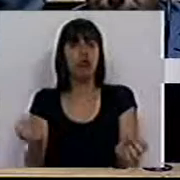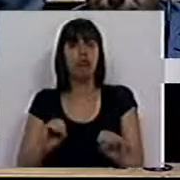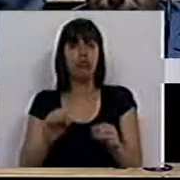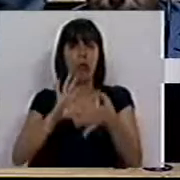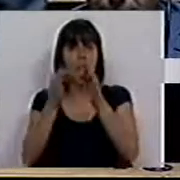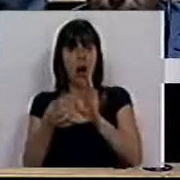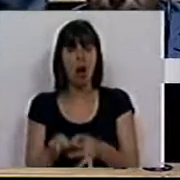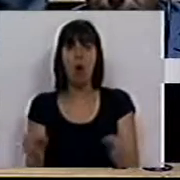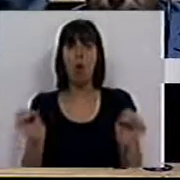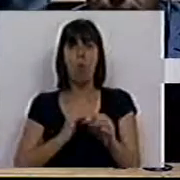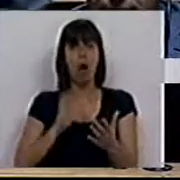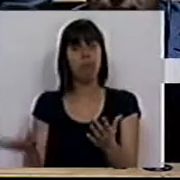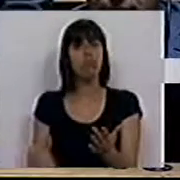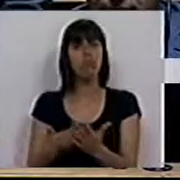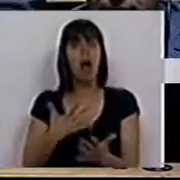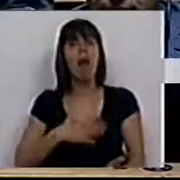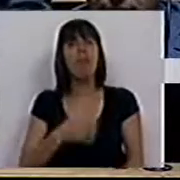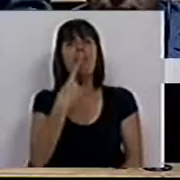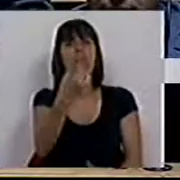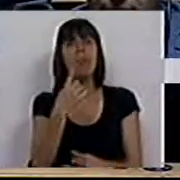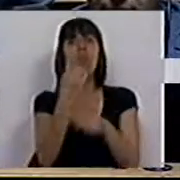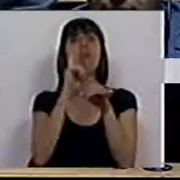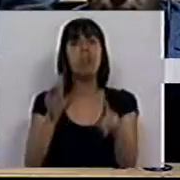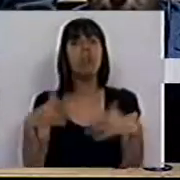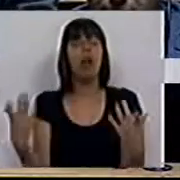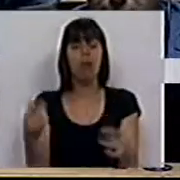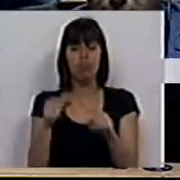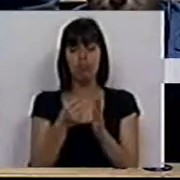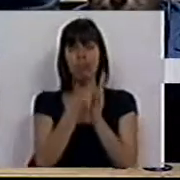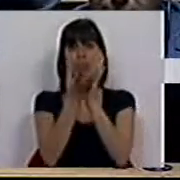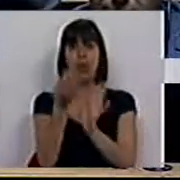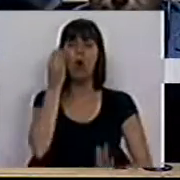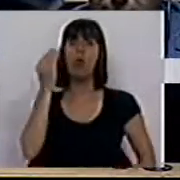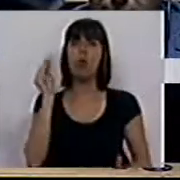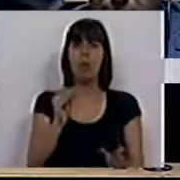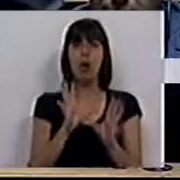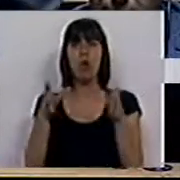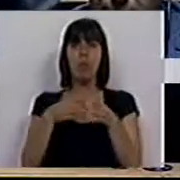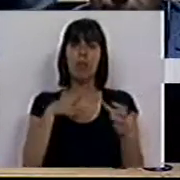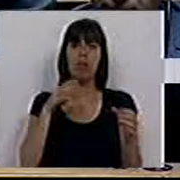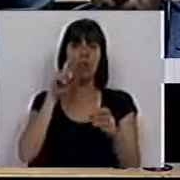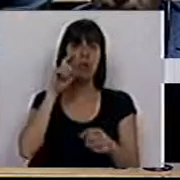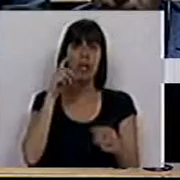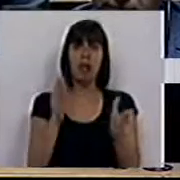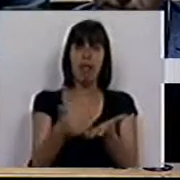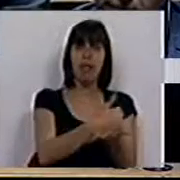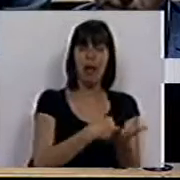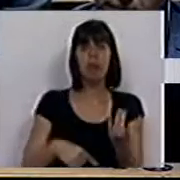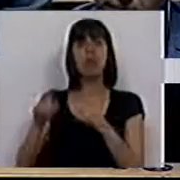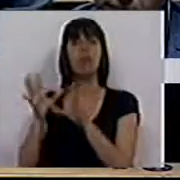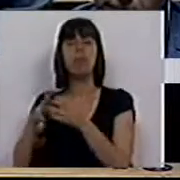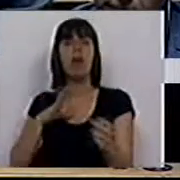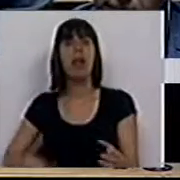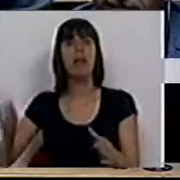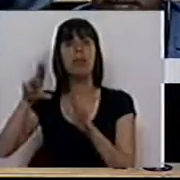no articulado que nos foi apresentado. Queria também perguntar porquê e porquê é este conjunto de recomendações, quer da Comissão de Proteção de Dados, quer da